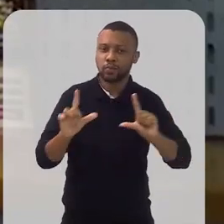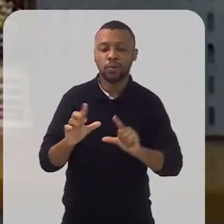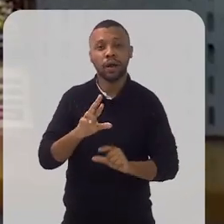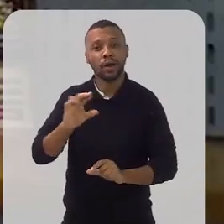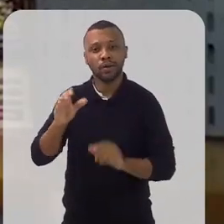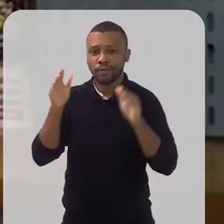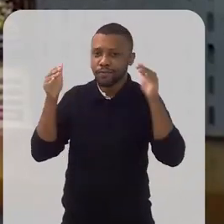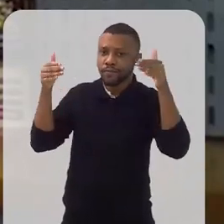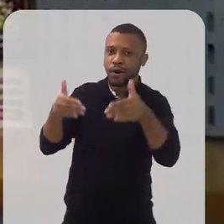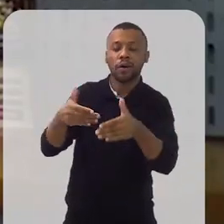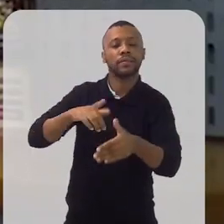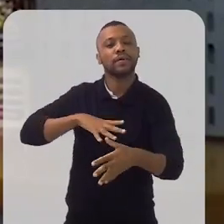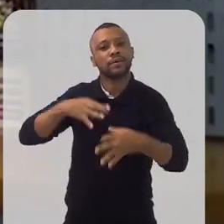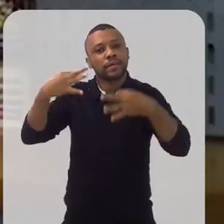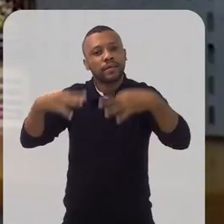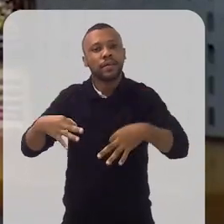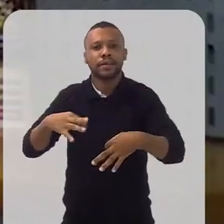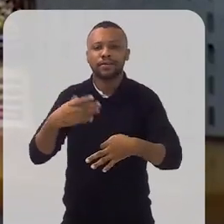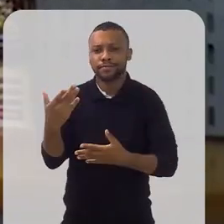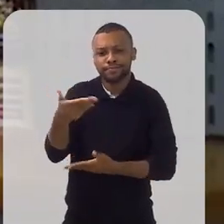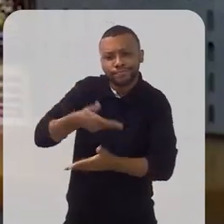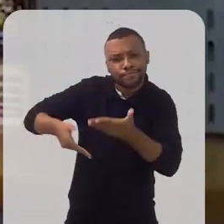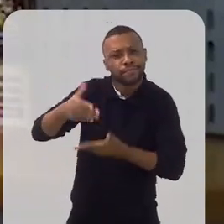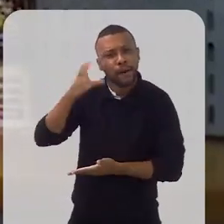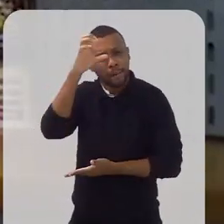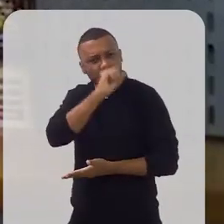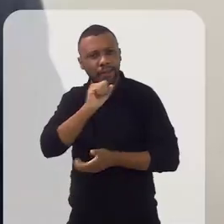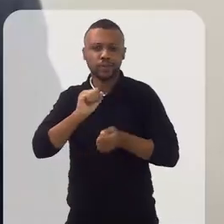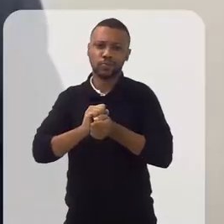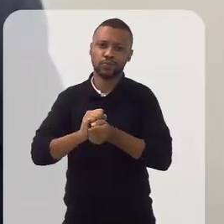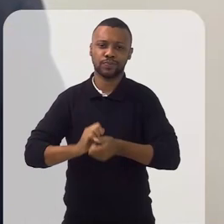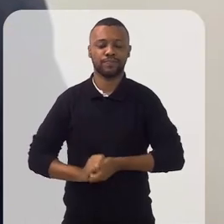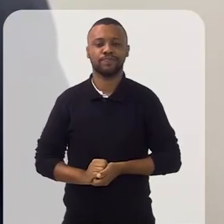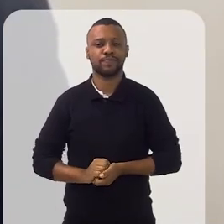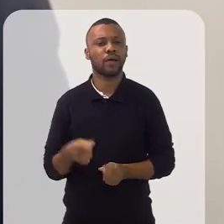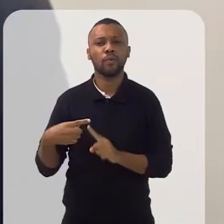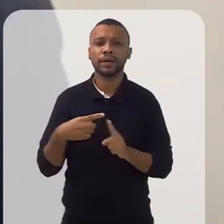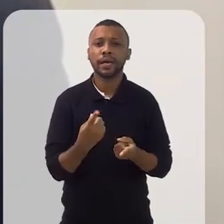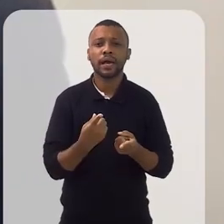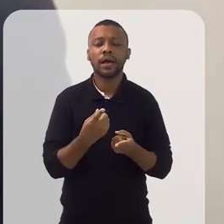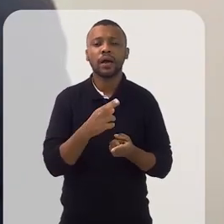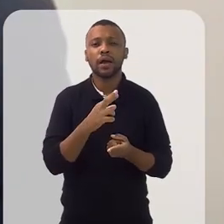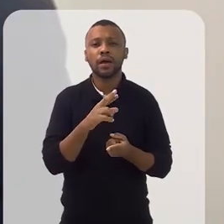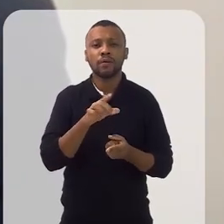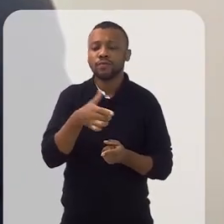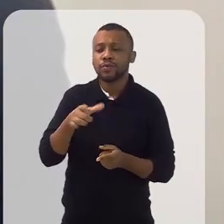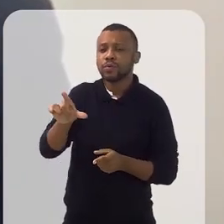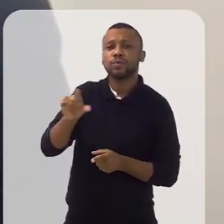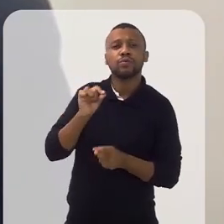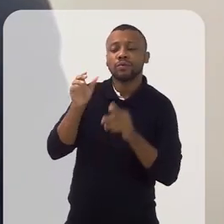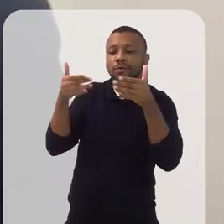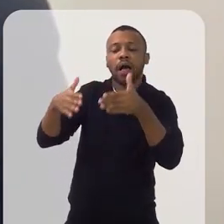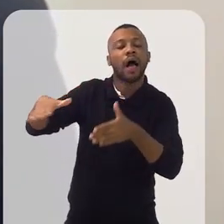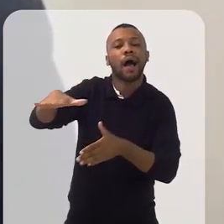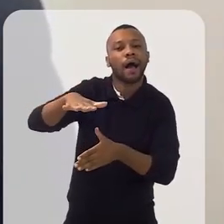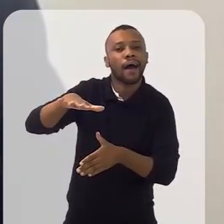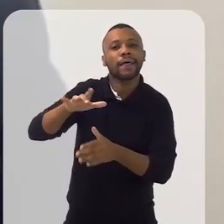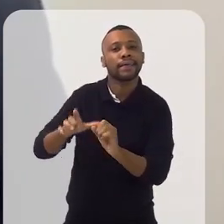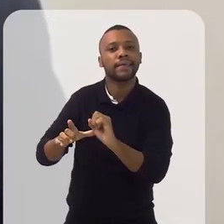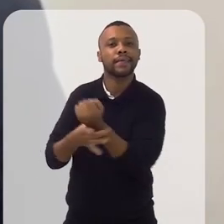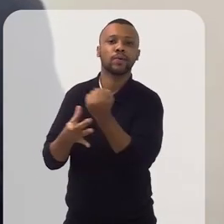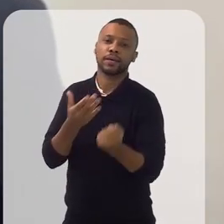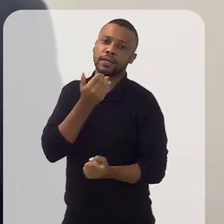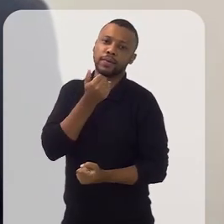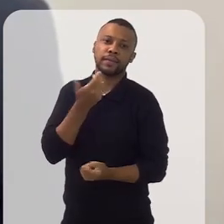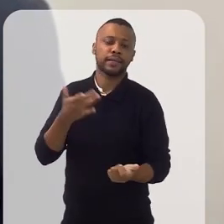Foco. E, com certeza, vamos aprender muito hoje. Por que o Foco foi escolhido na segurança alimentar? Conta um pouquinho para a gente como é que